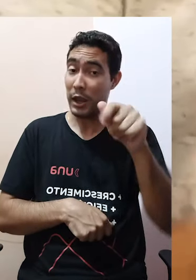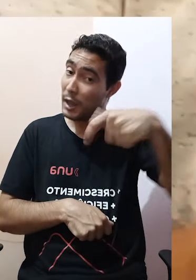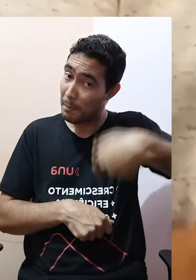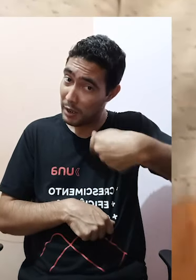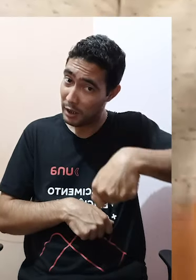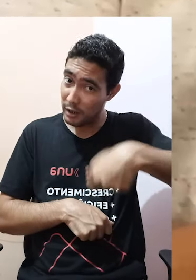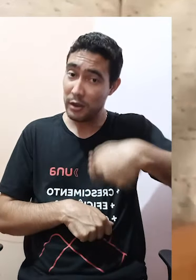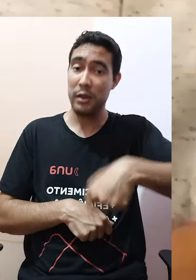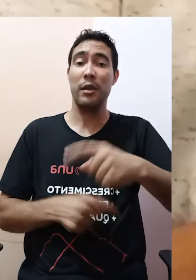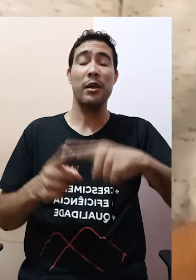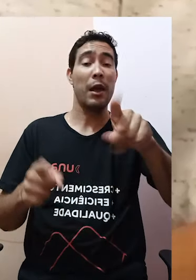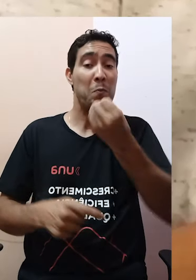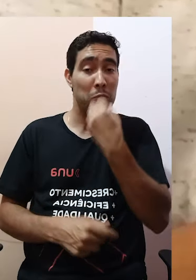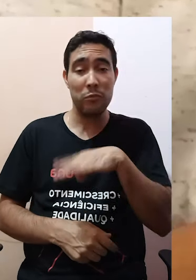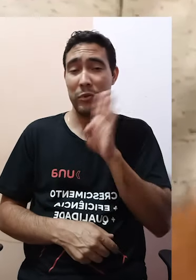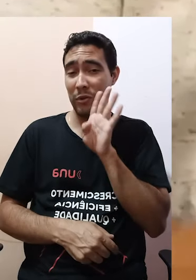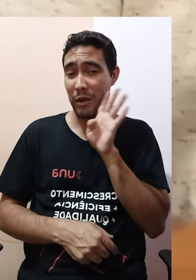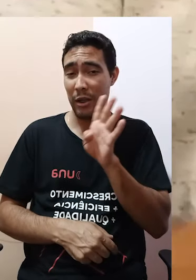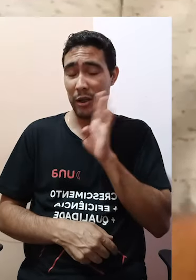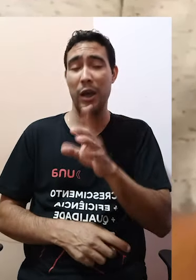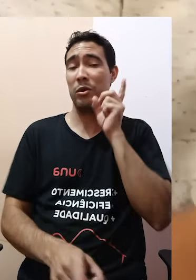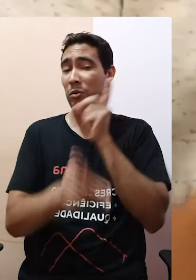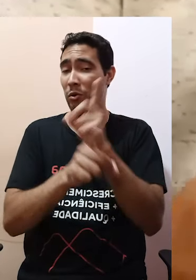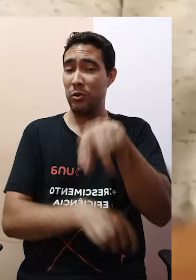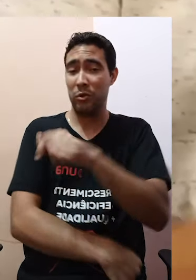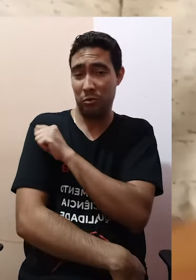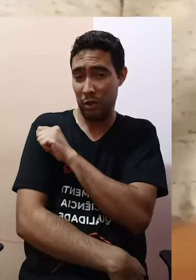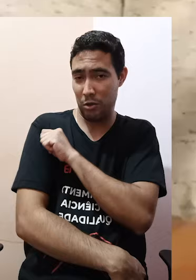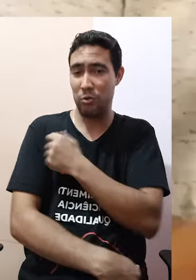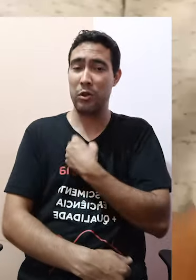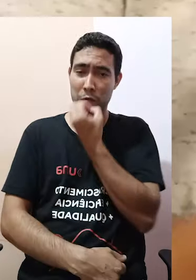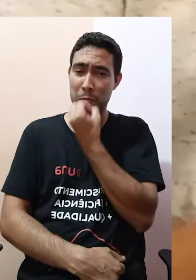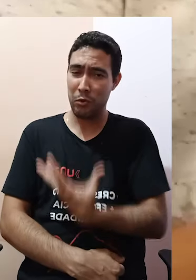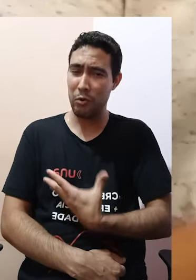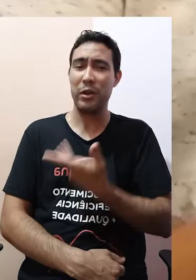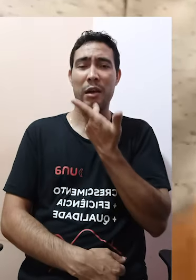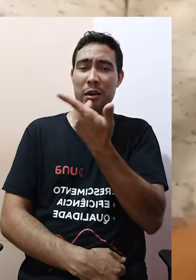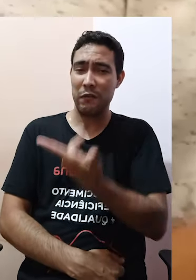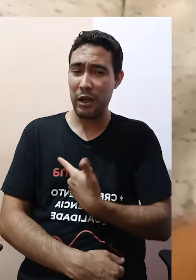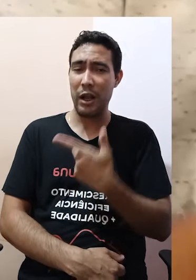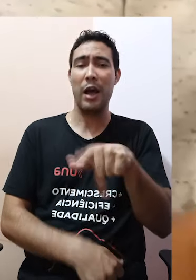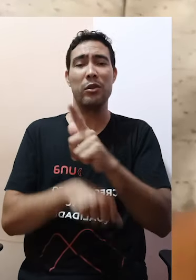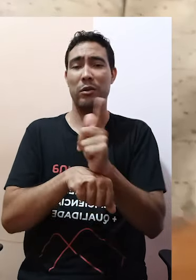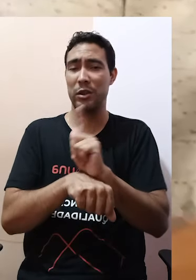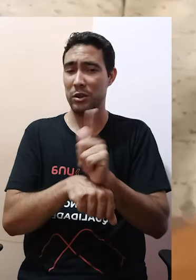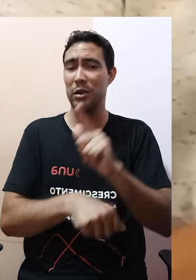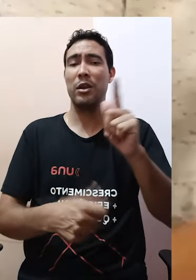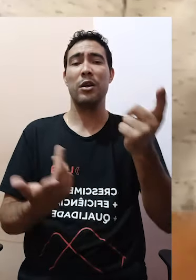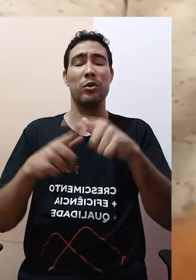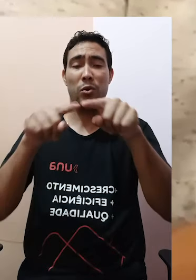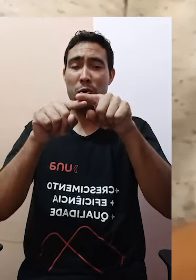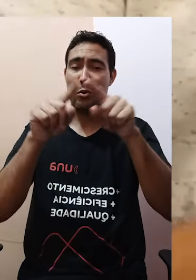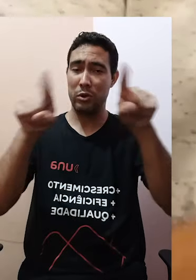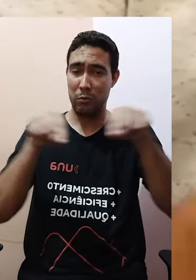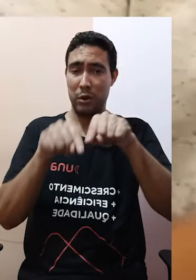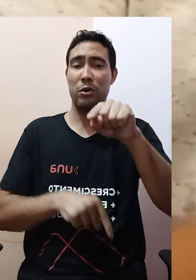necessário. Foi muito legal o encontro com as alunas e foi muito bom ter falado sobre a gestão do Galpão Sini Horto.